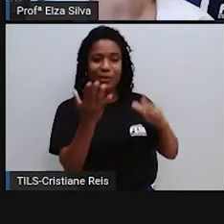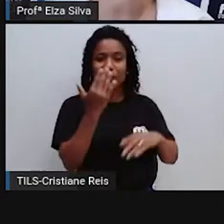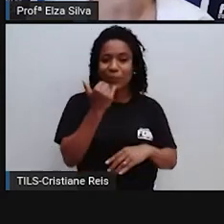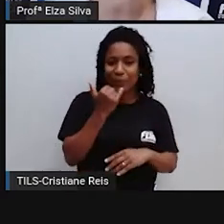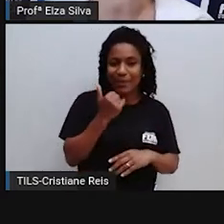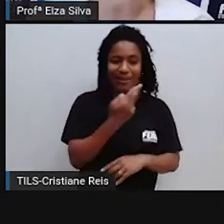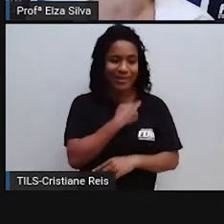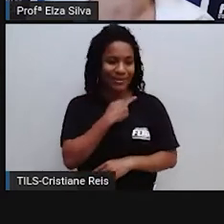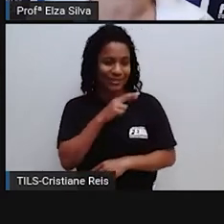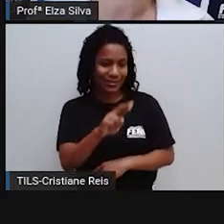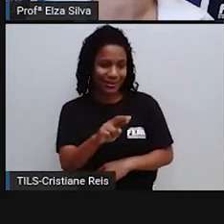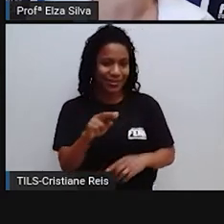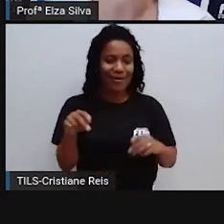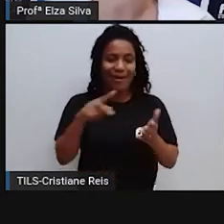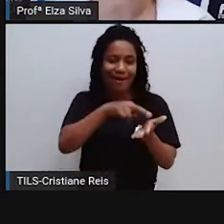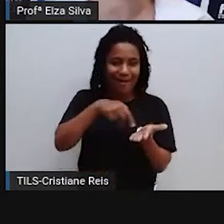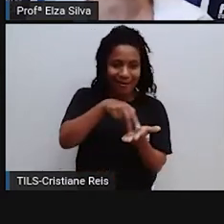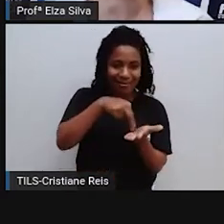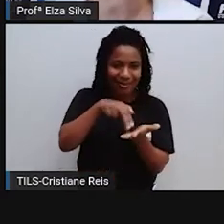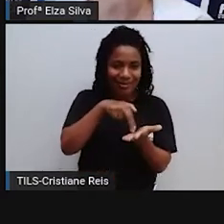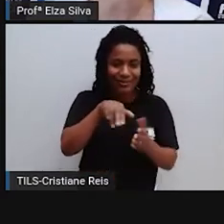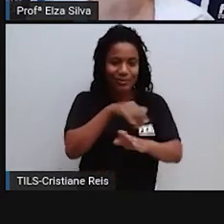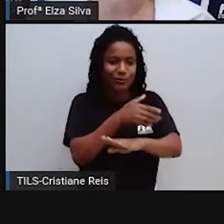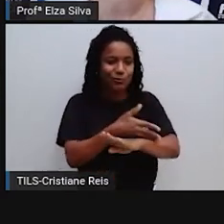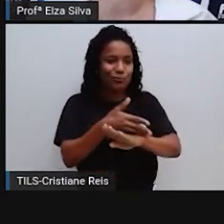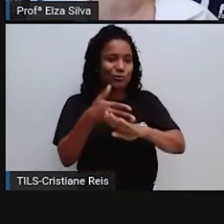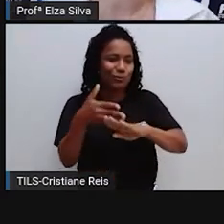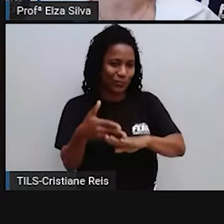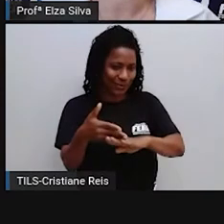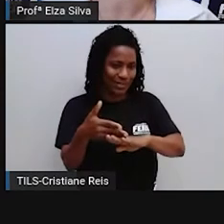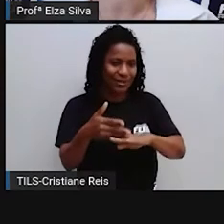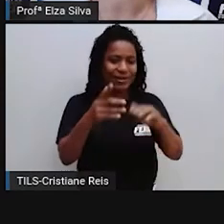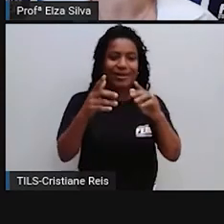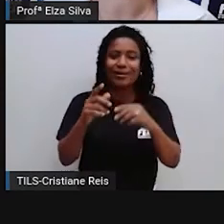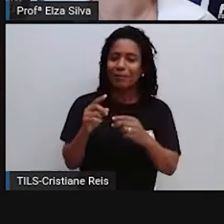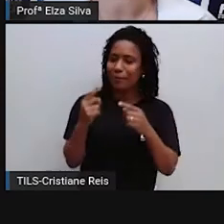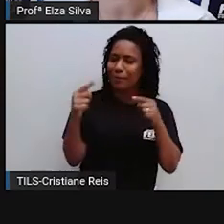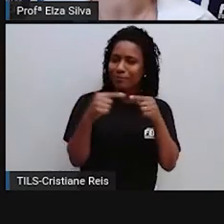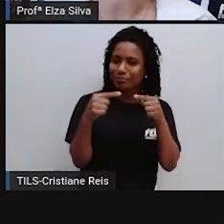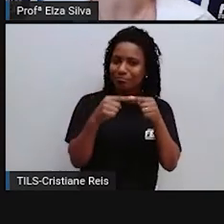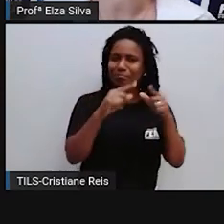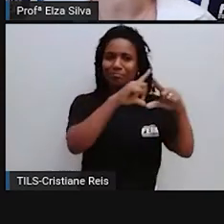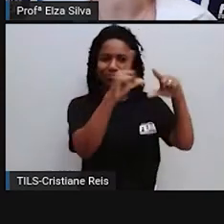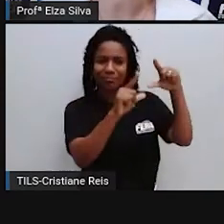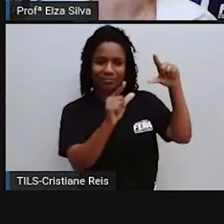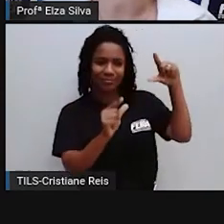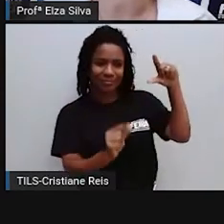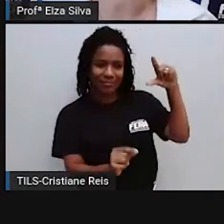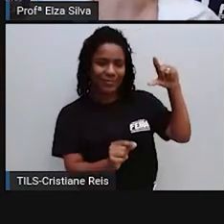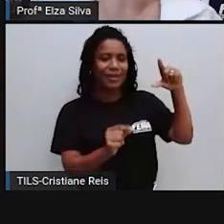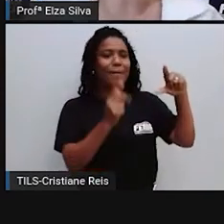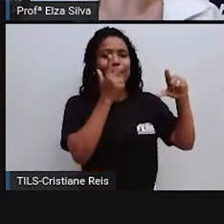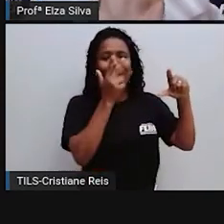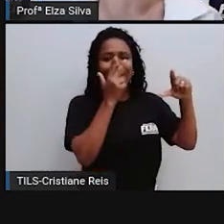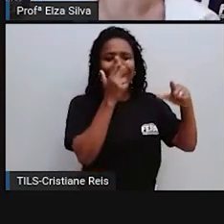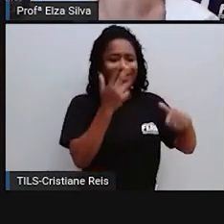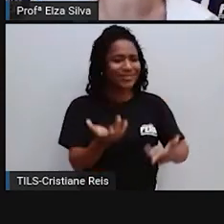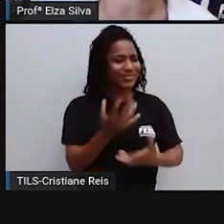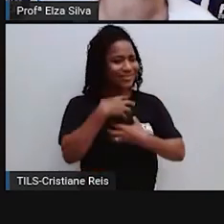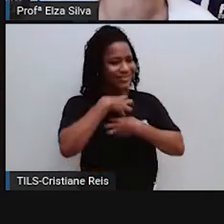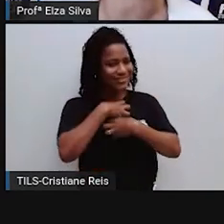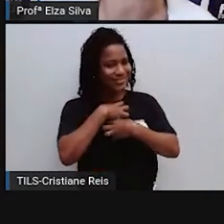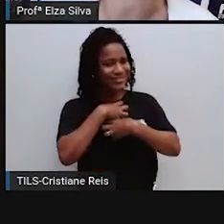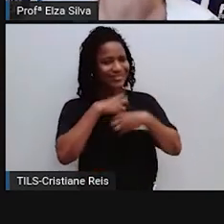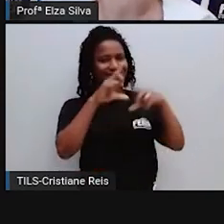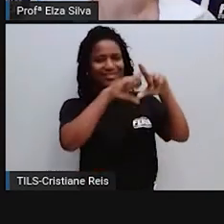A religião A dança Os costumes locais E diz que tudo A fez se sentir Como se estivesse